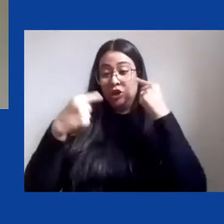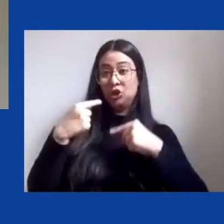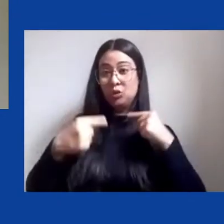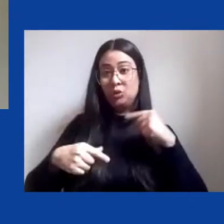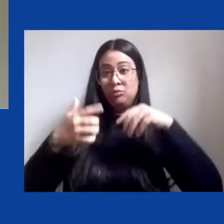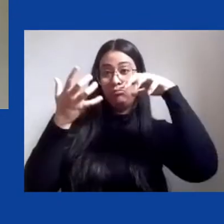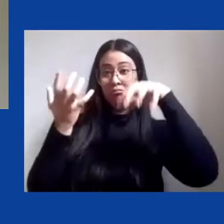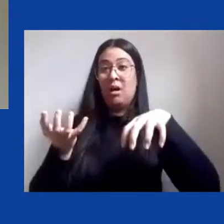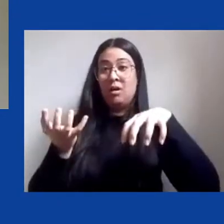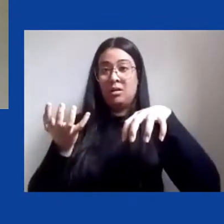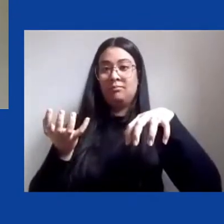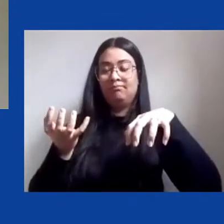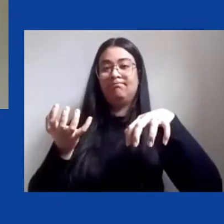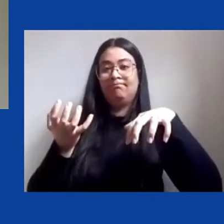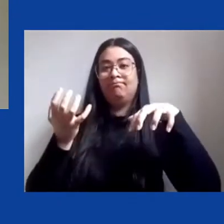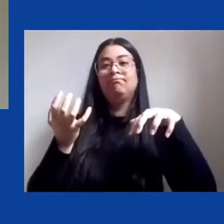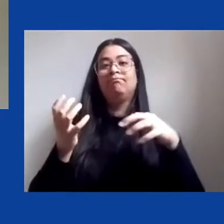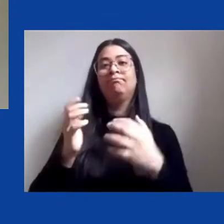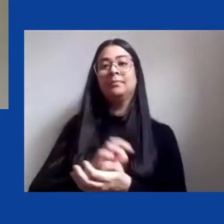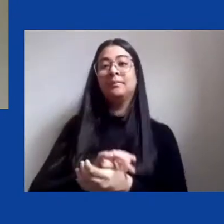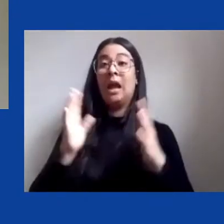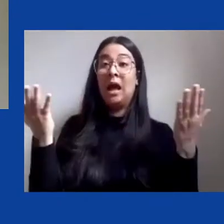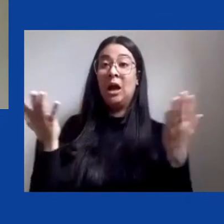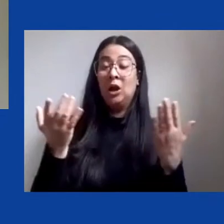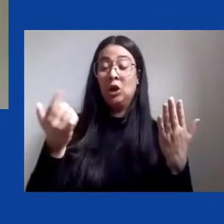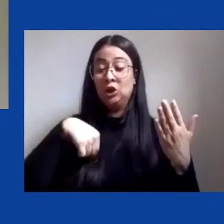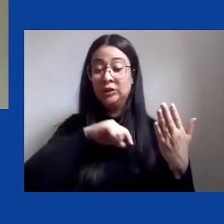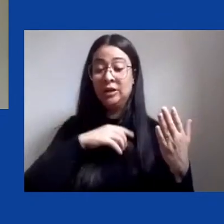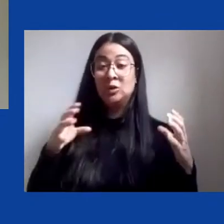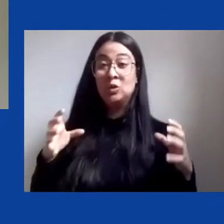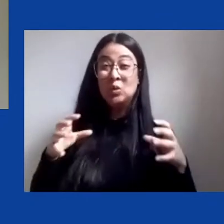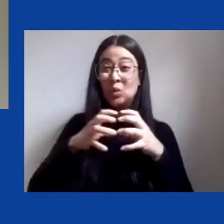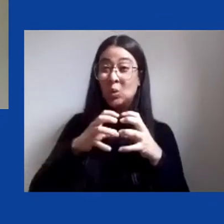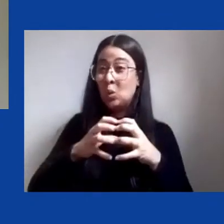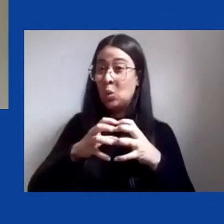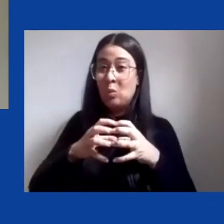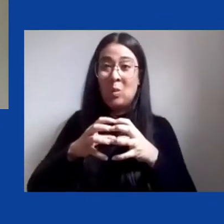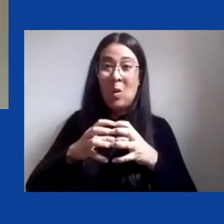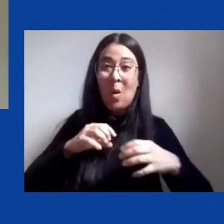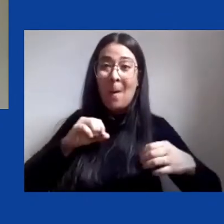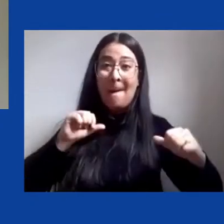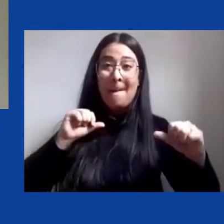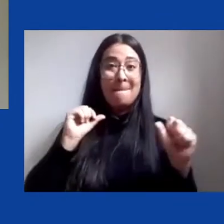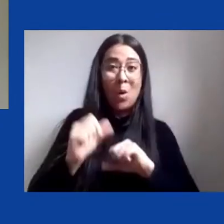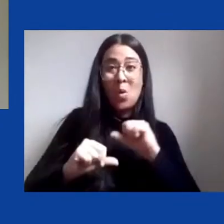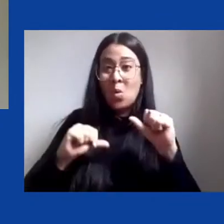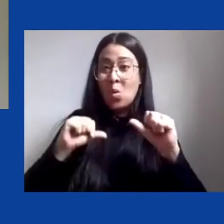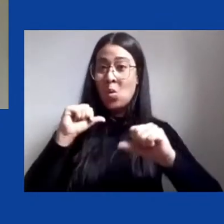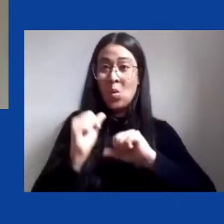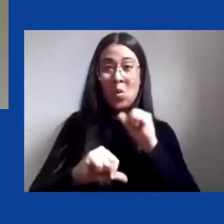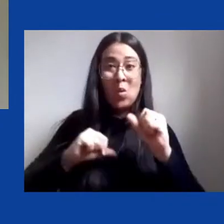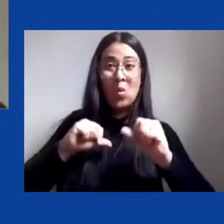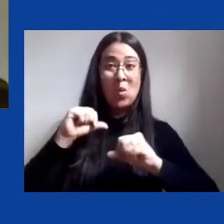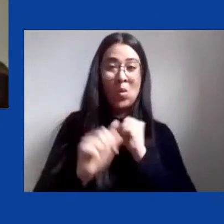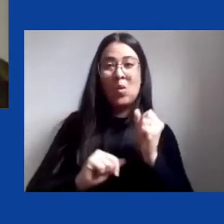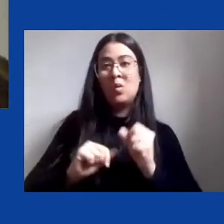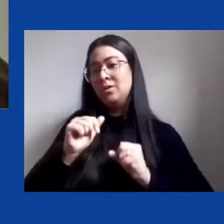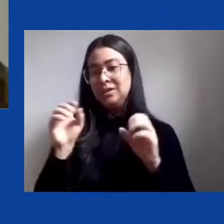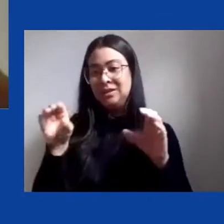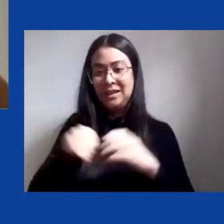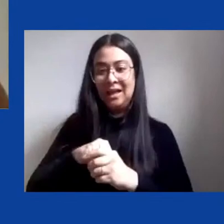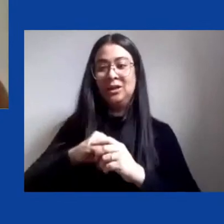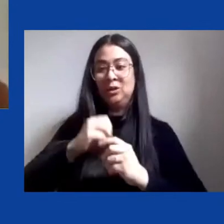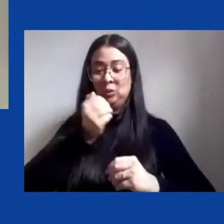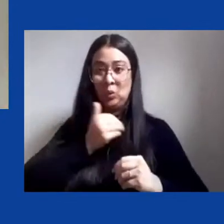aguardando a definição. Então nós temos aí um conjunto de mudanças na estrutura administrativa do Estado, centralização na gestão das